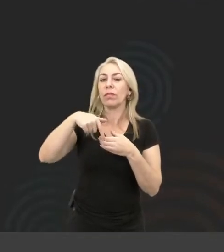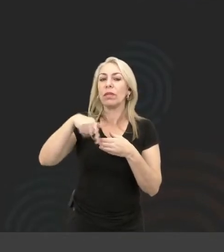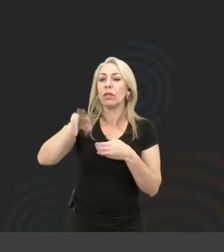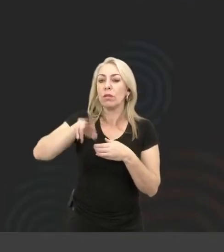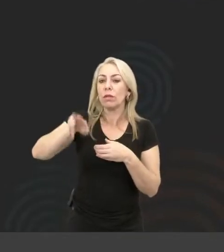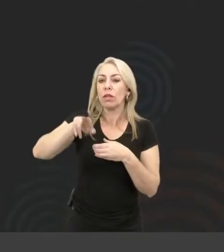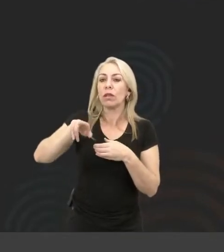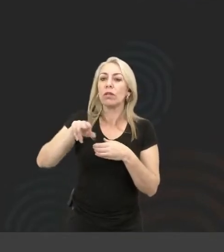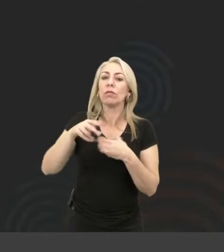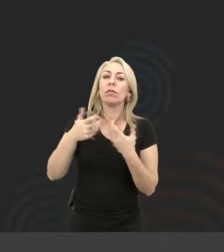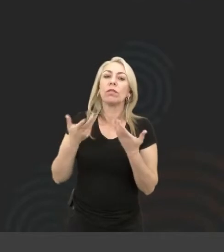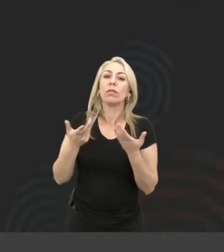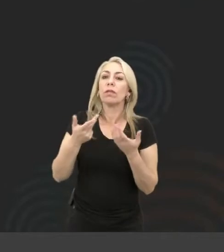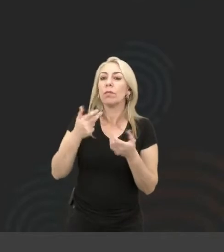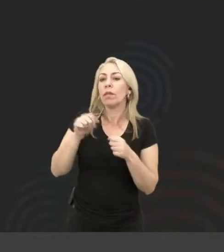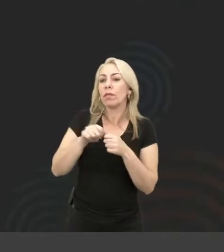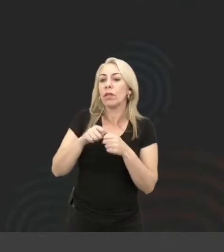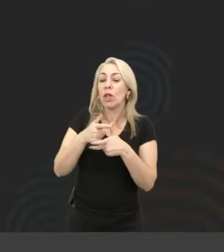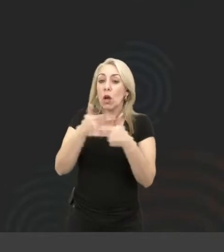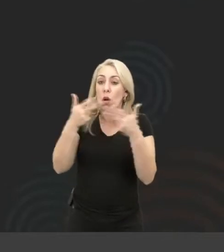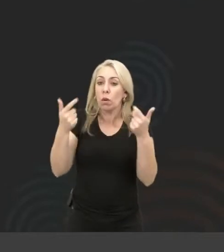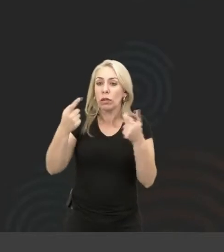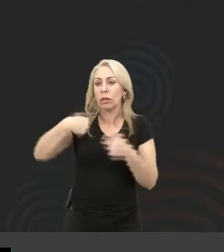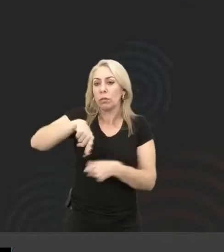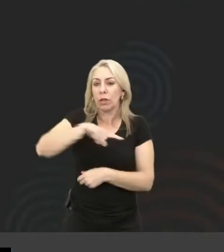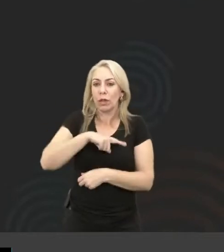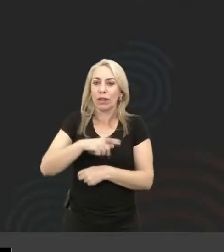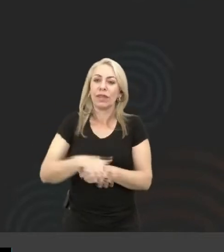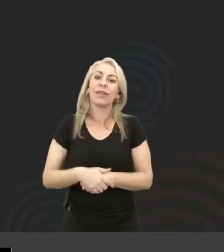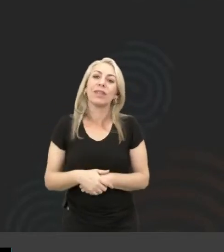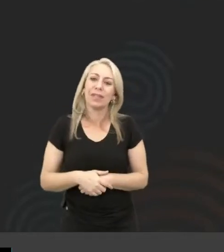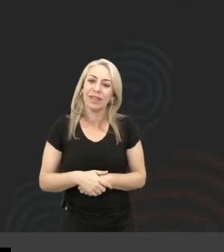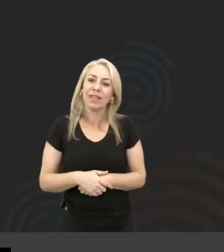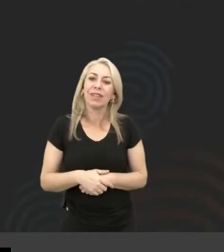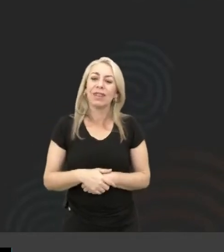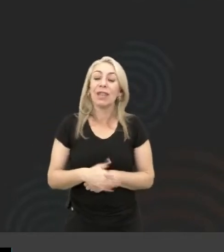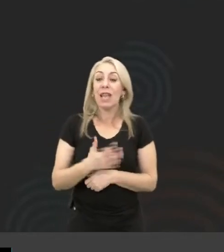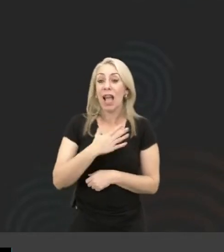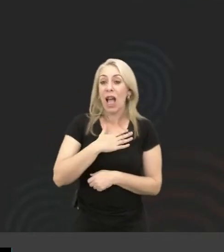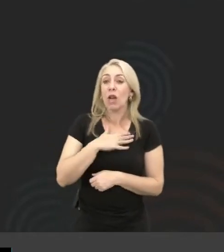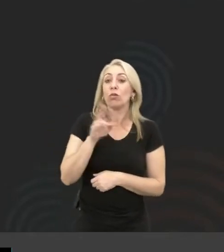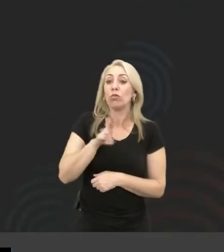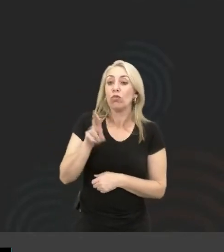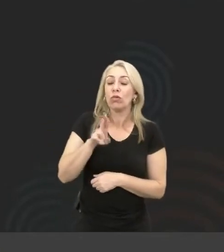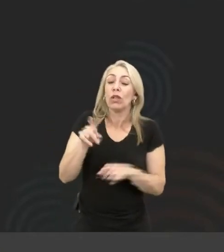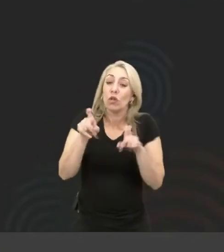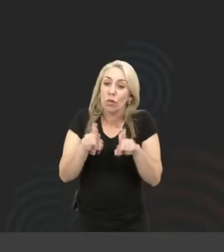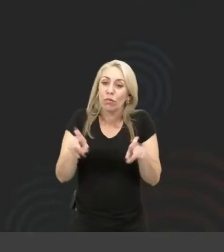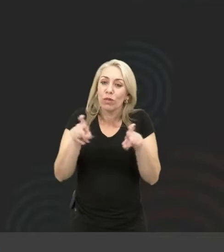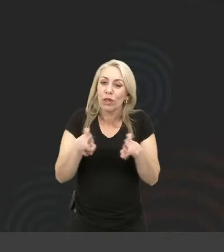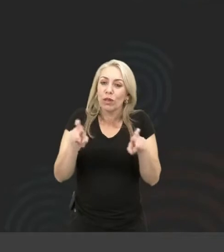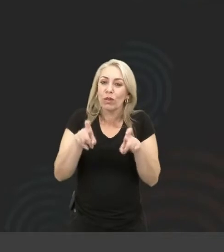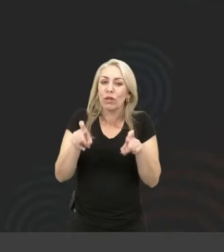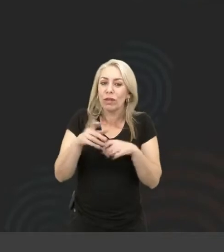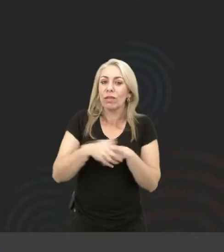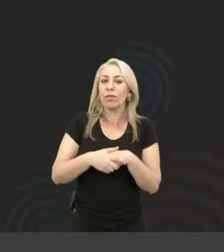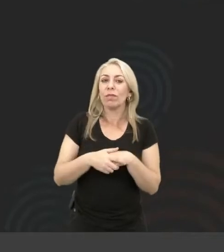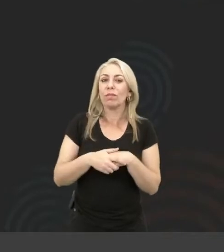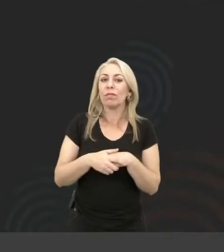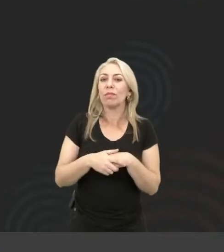pra fazer coisas pra gente. Eu usei o computador pra